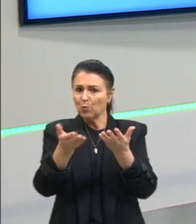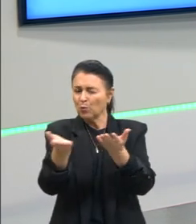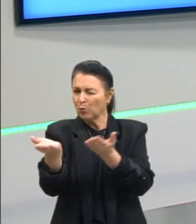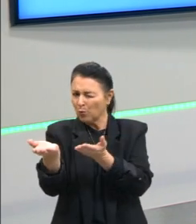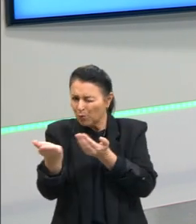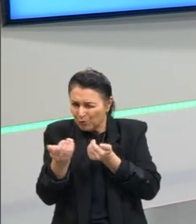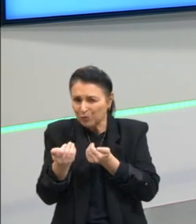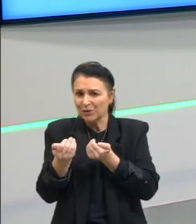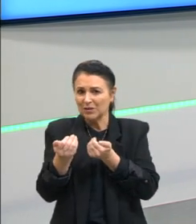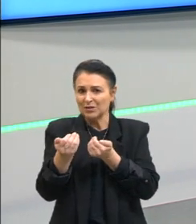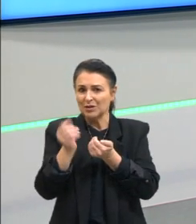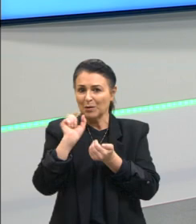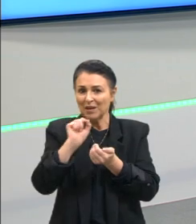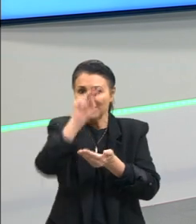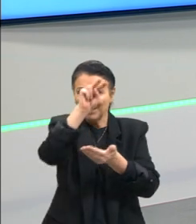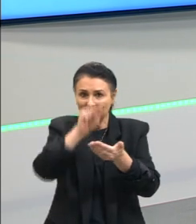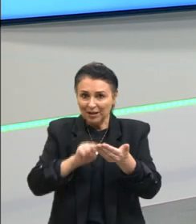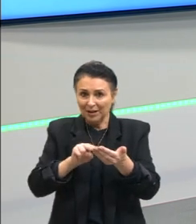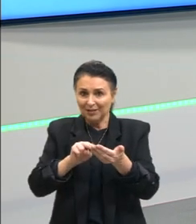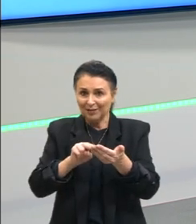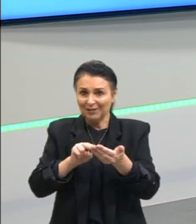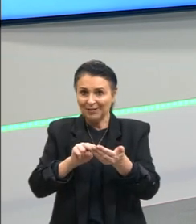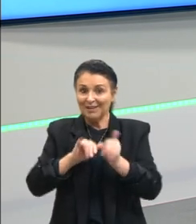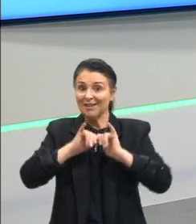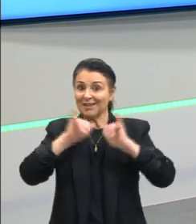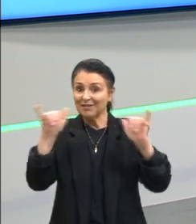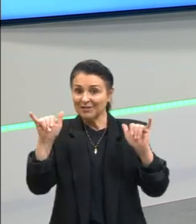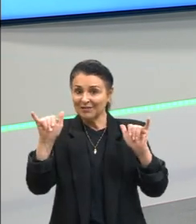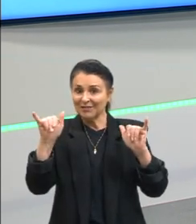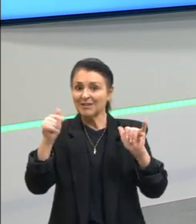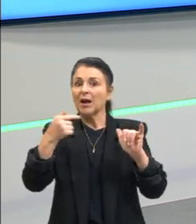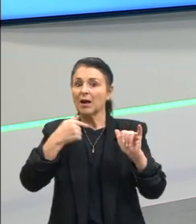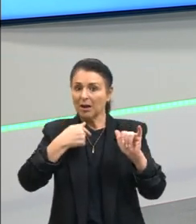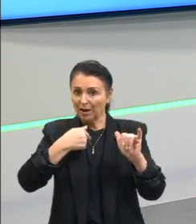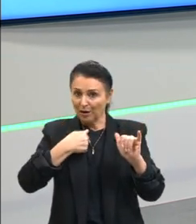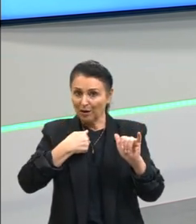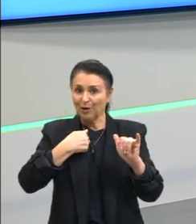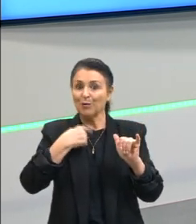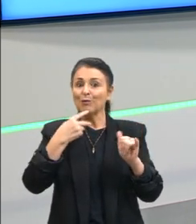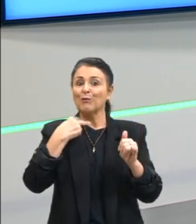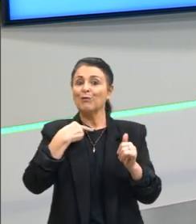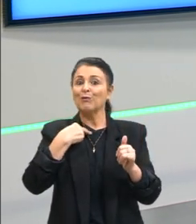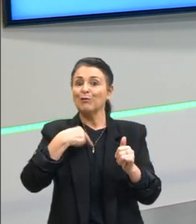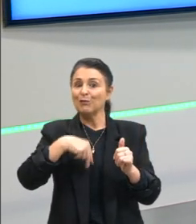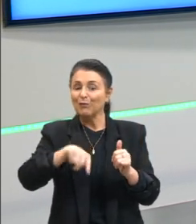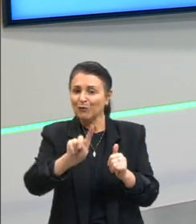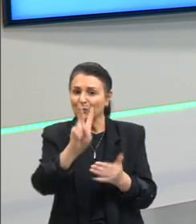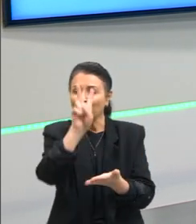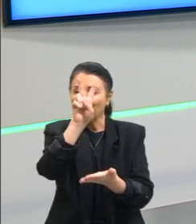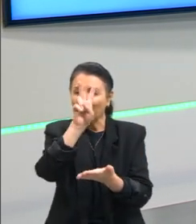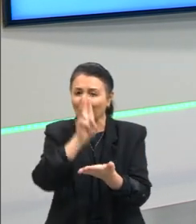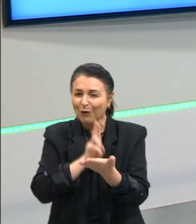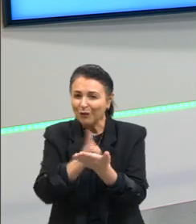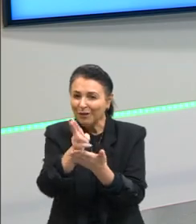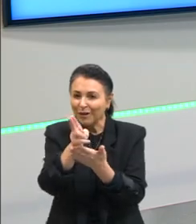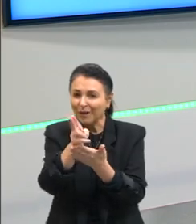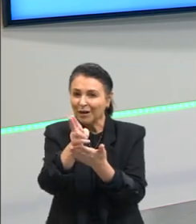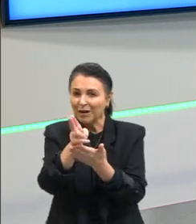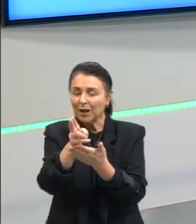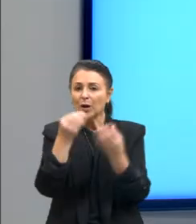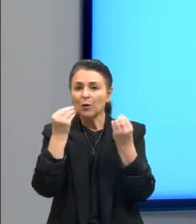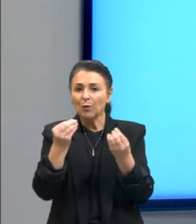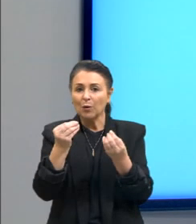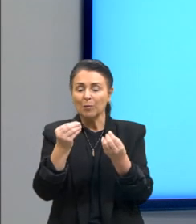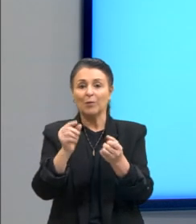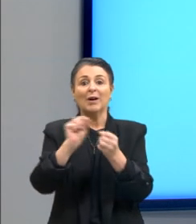leitor é sobre isso que eu vou falar mas ela não parte do nada ela parte de uma frase introdutória que